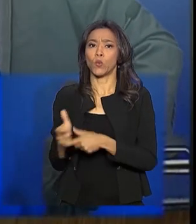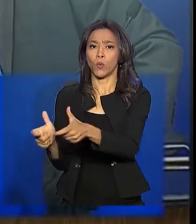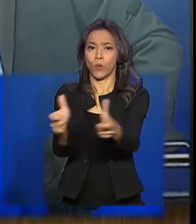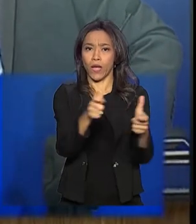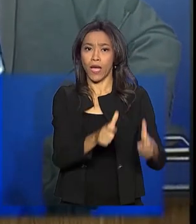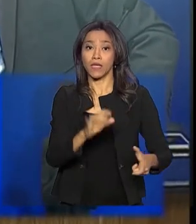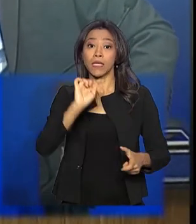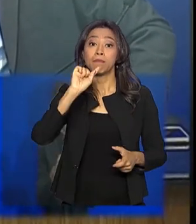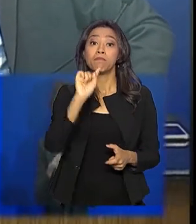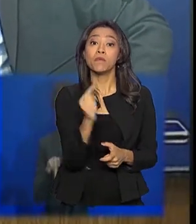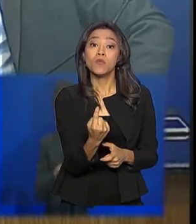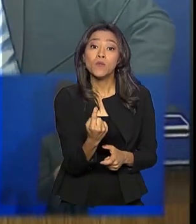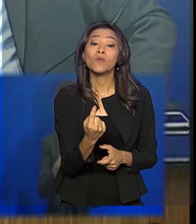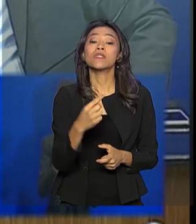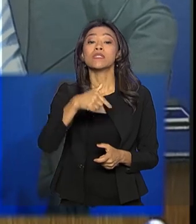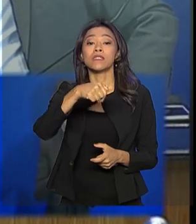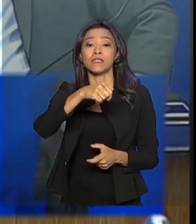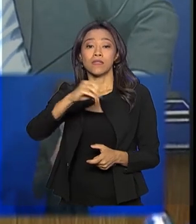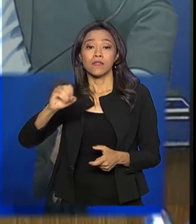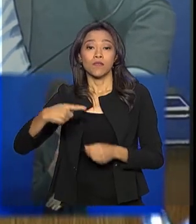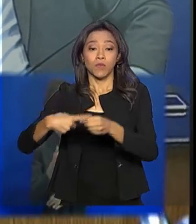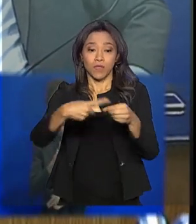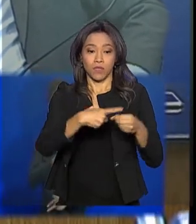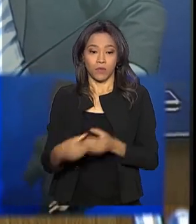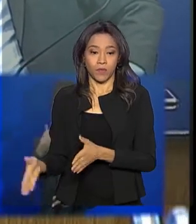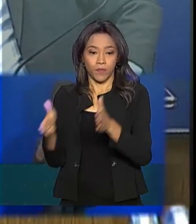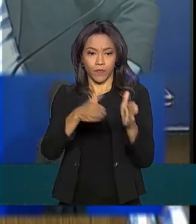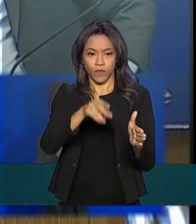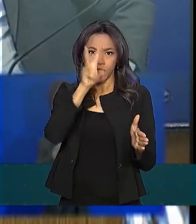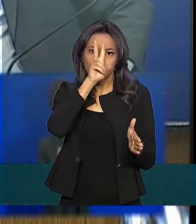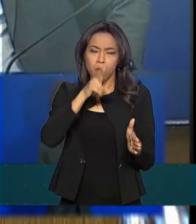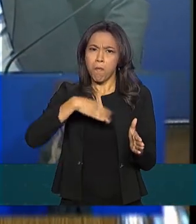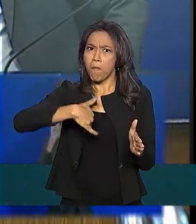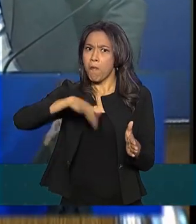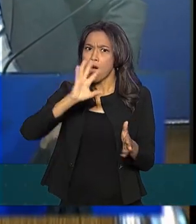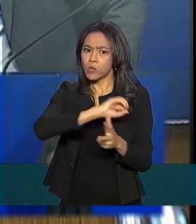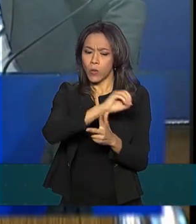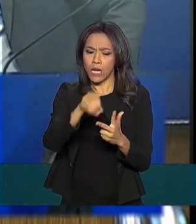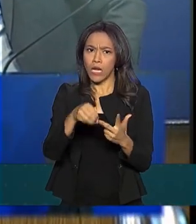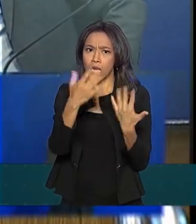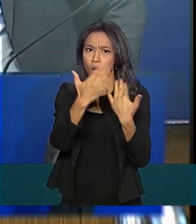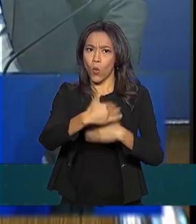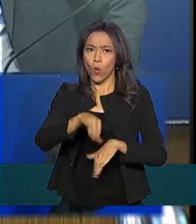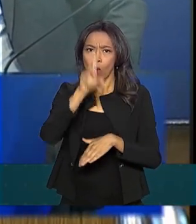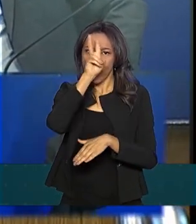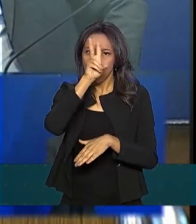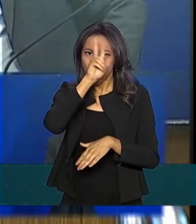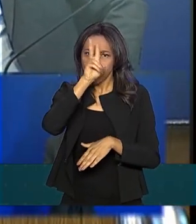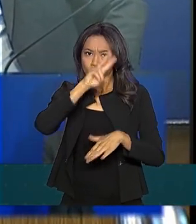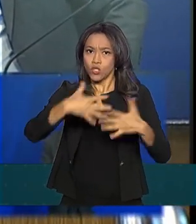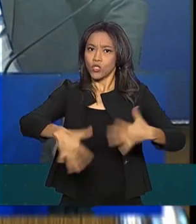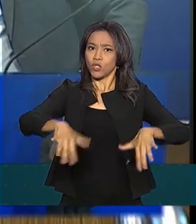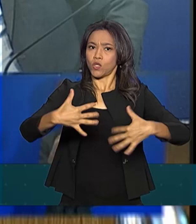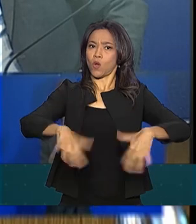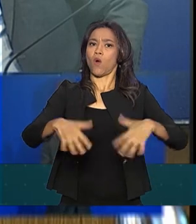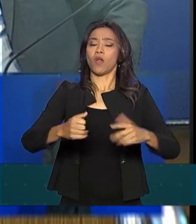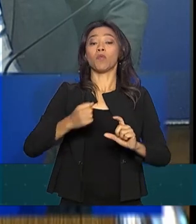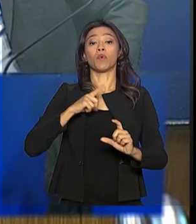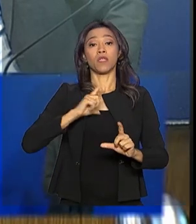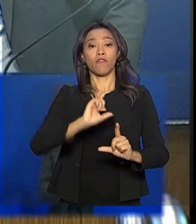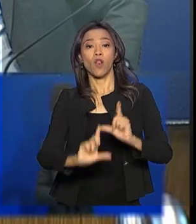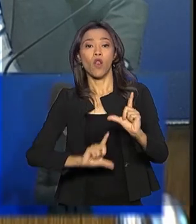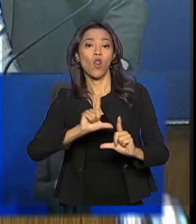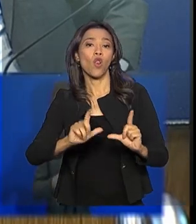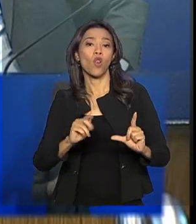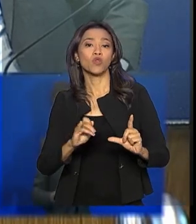municípios. Esse foi o melhor Enem da história do Brasil, em termos de execução, logística, quantidade